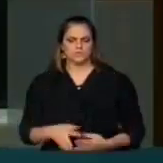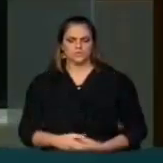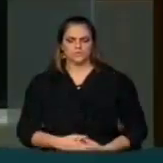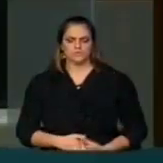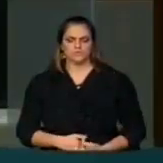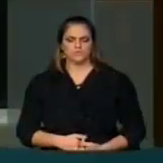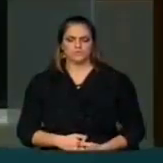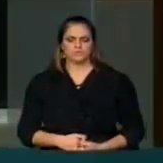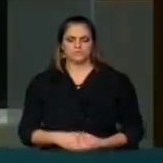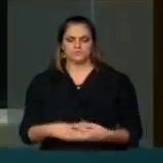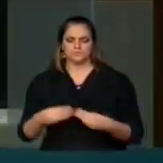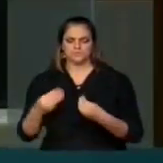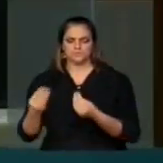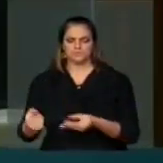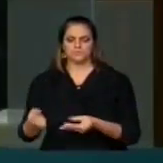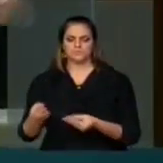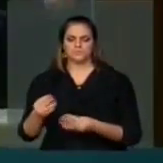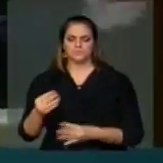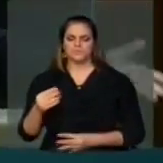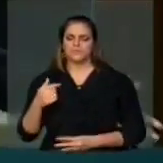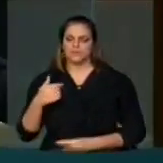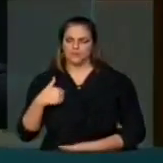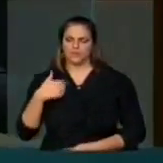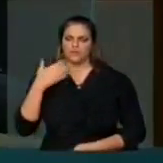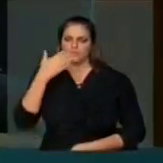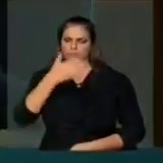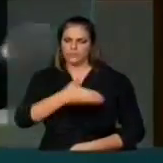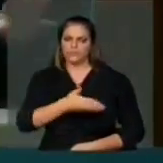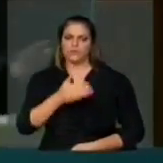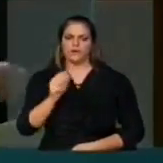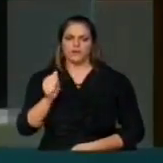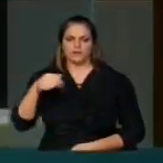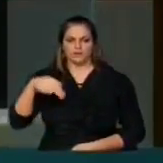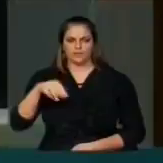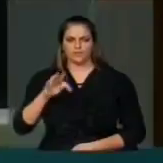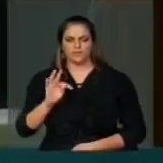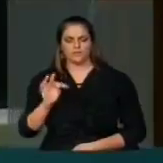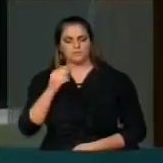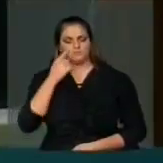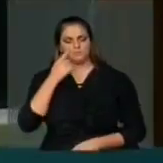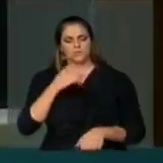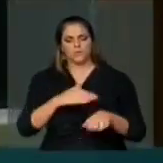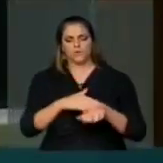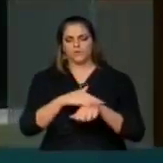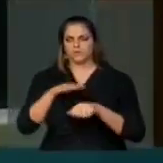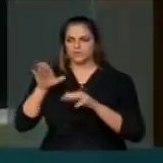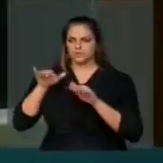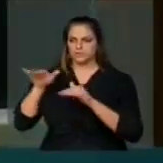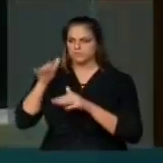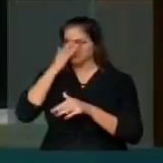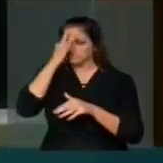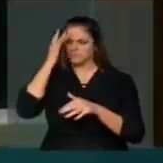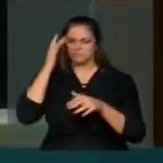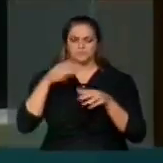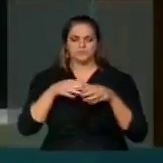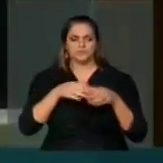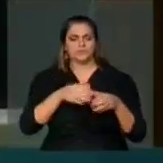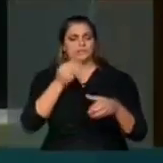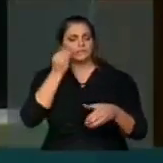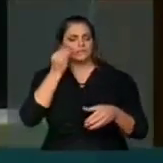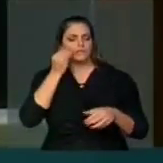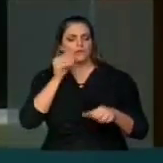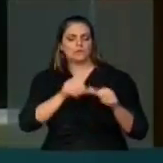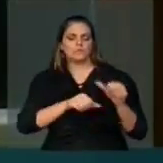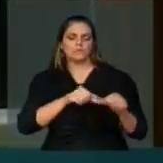dê aí um registro e eu vou, na NTT, vou convidar os colegas aqui para ver se a gente muda essa resolução, que ela é muito prejudicial